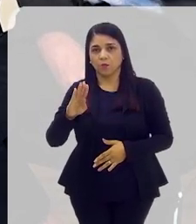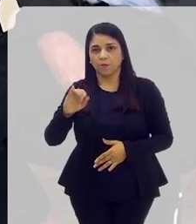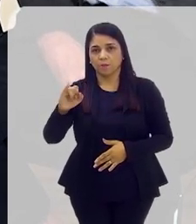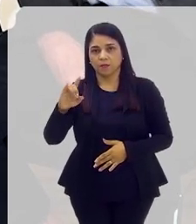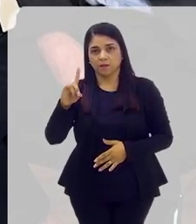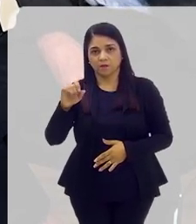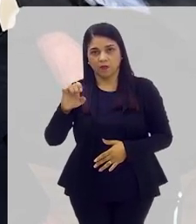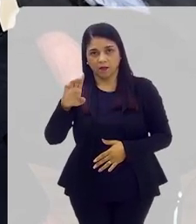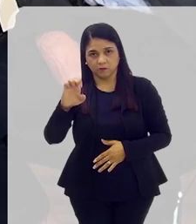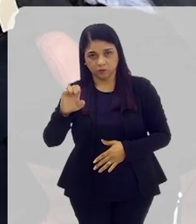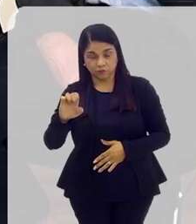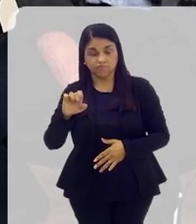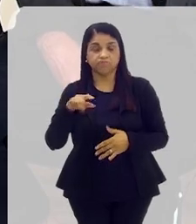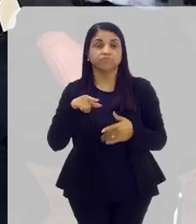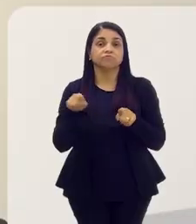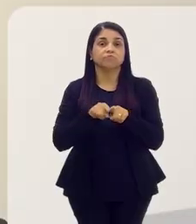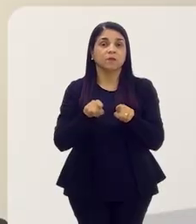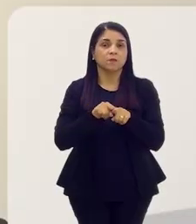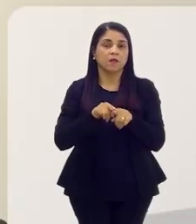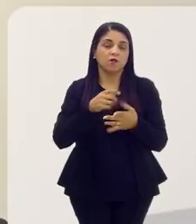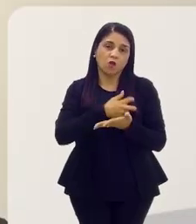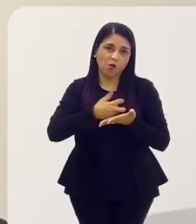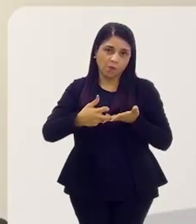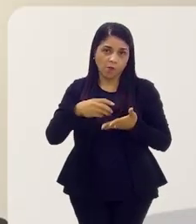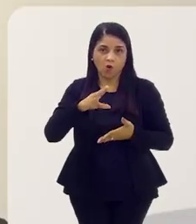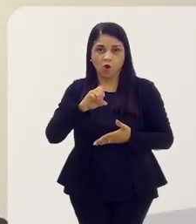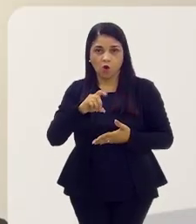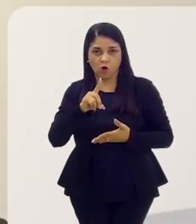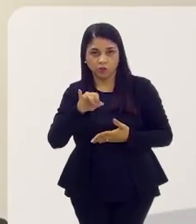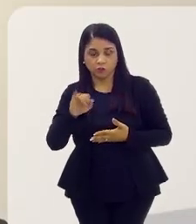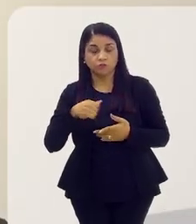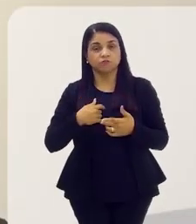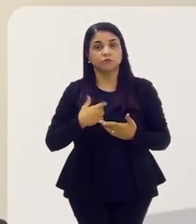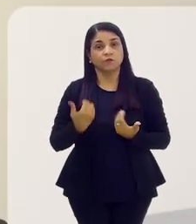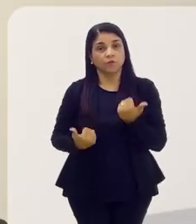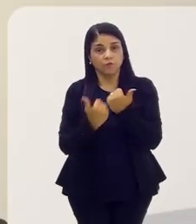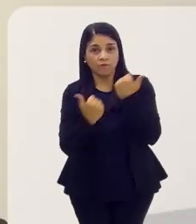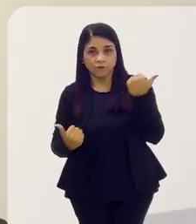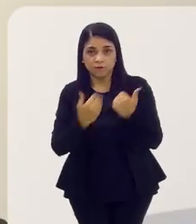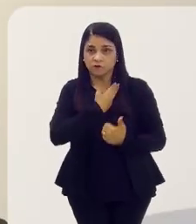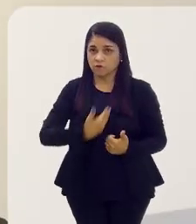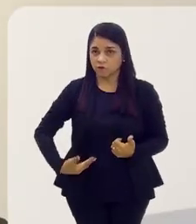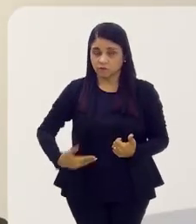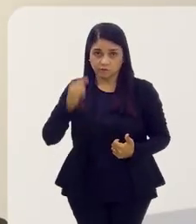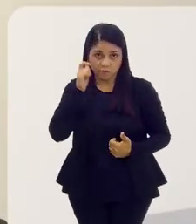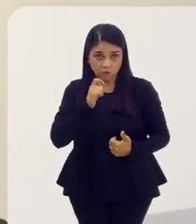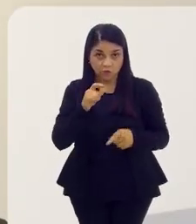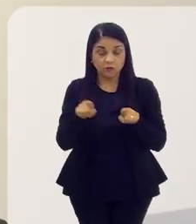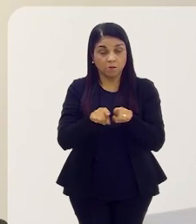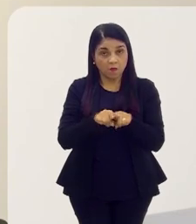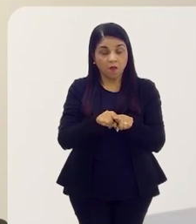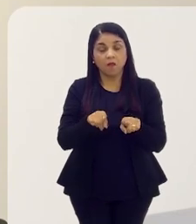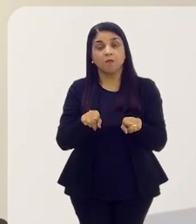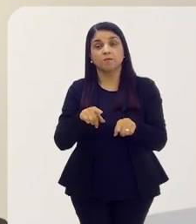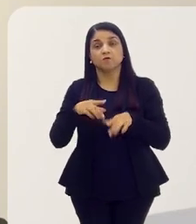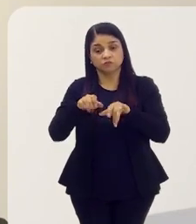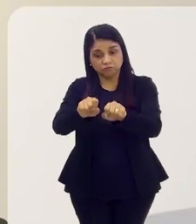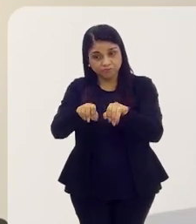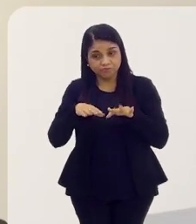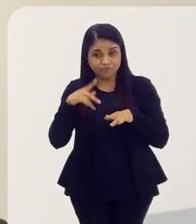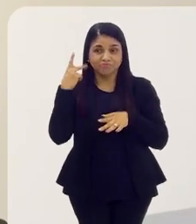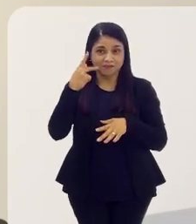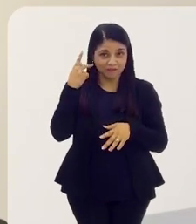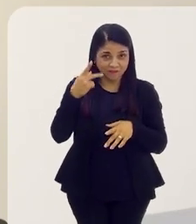do vice-governador, de todos os secretários de Estado e também dos parlamentares. Então,